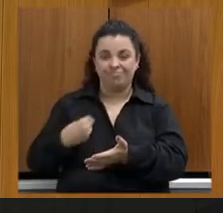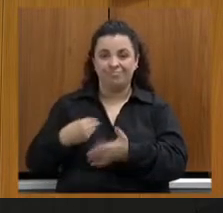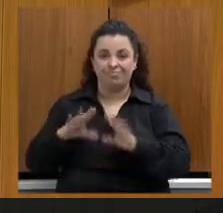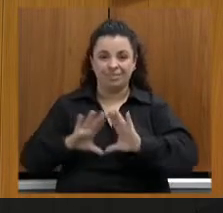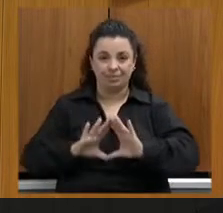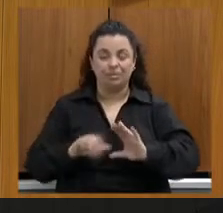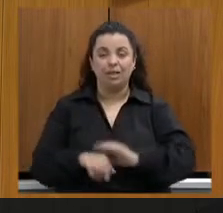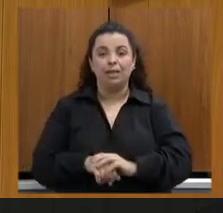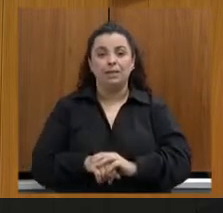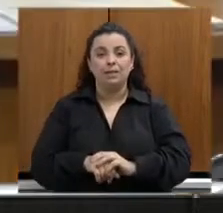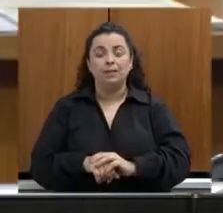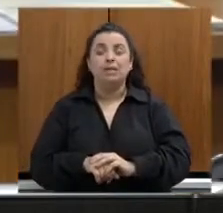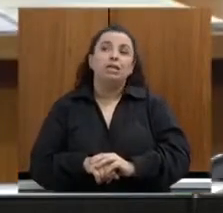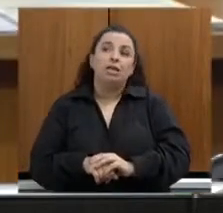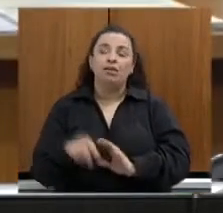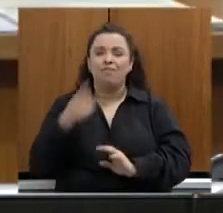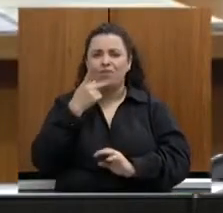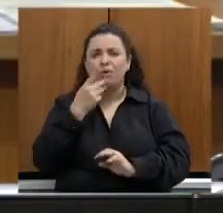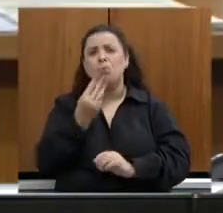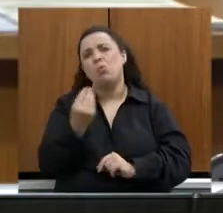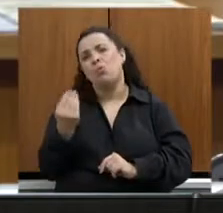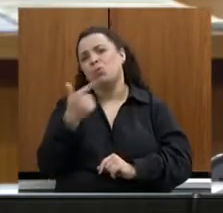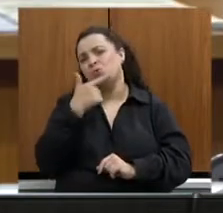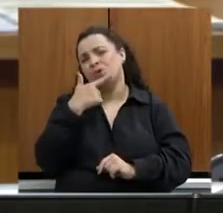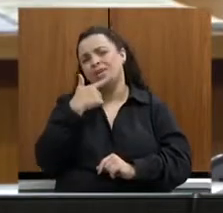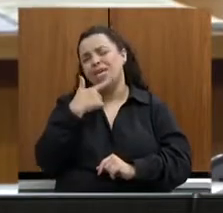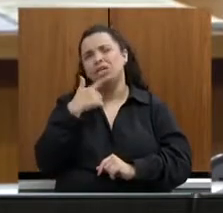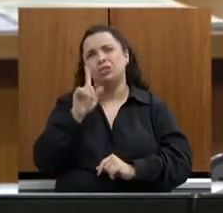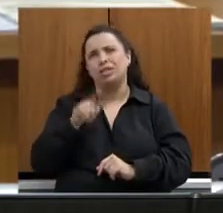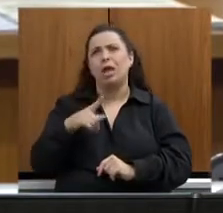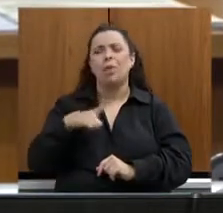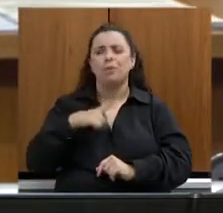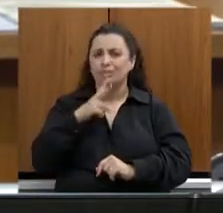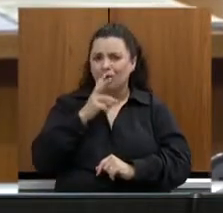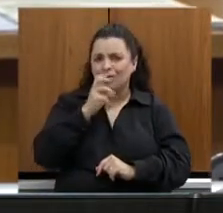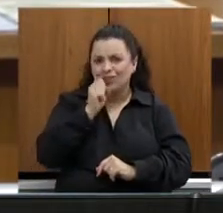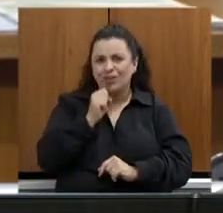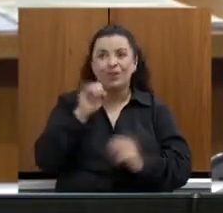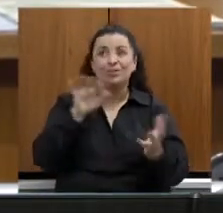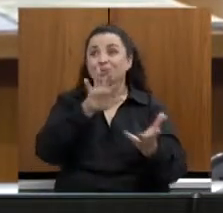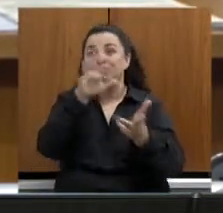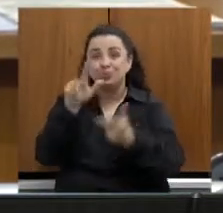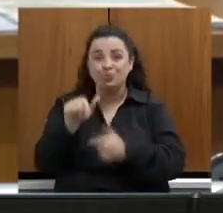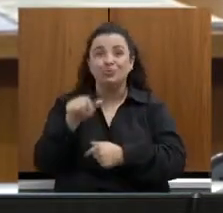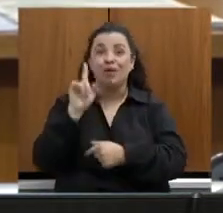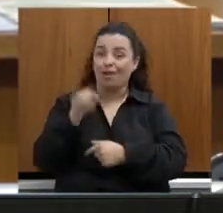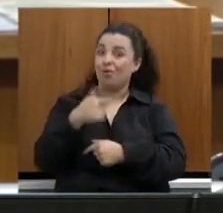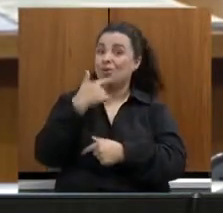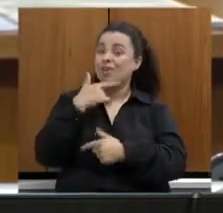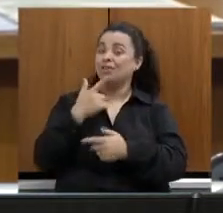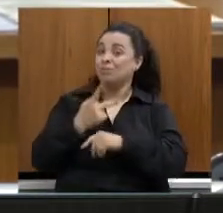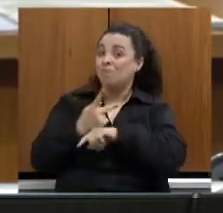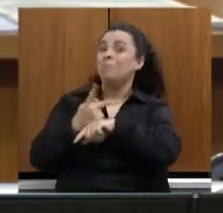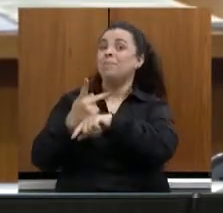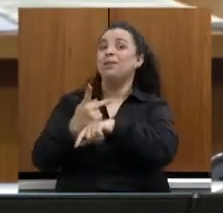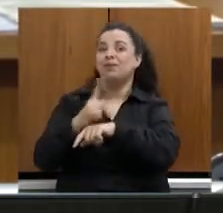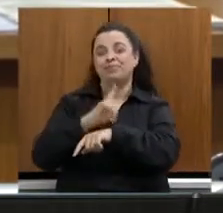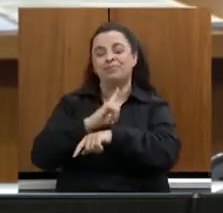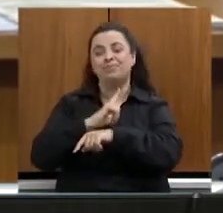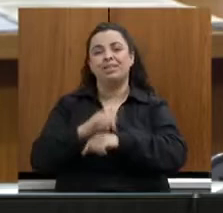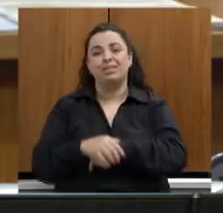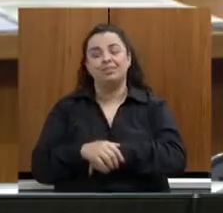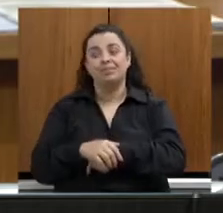no mundo, o queijo tornou um queijo premiado. Nós temos um produto em Minas Gerais,